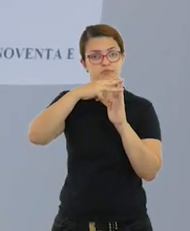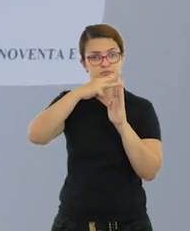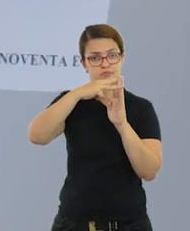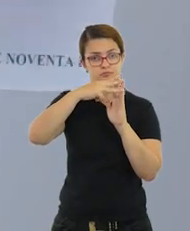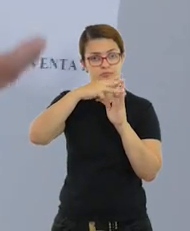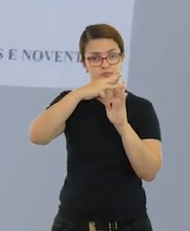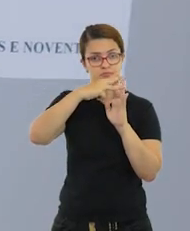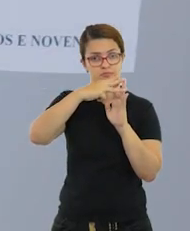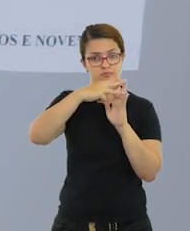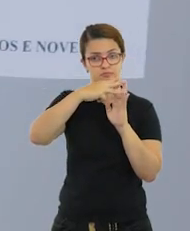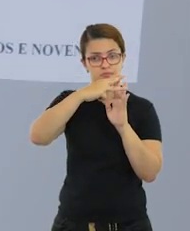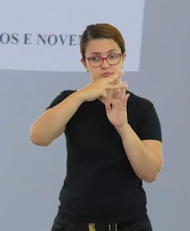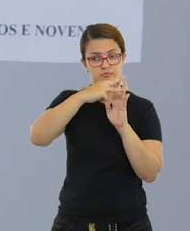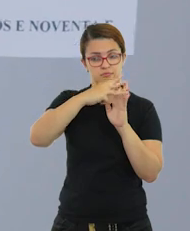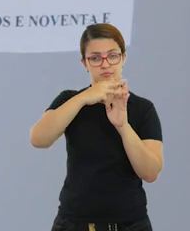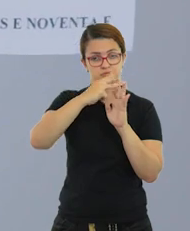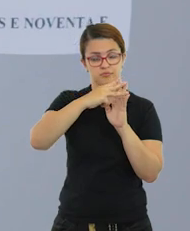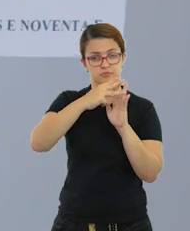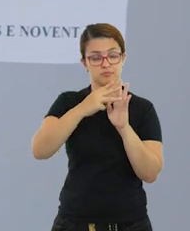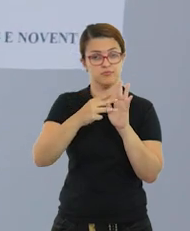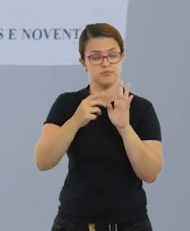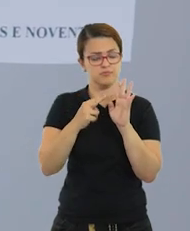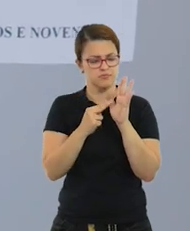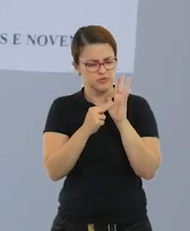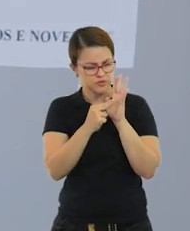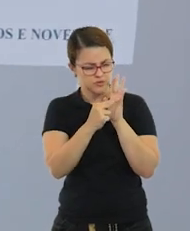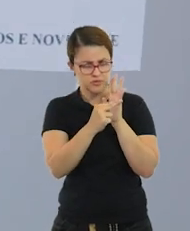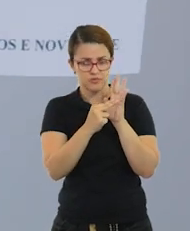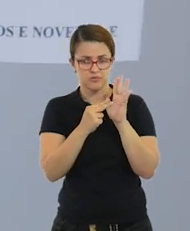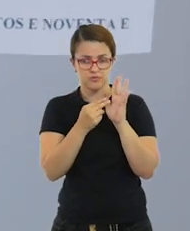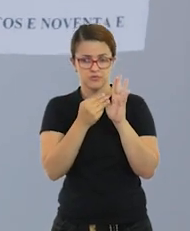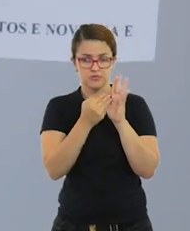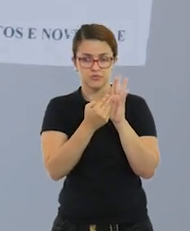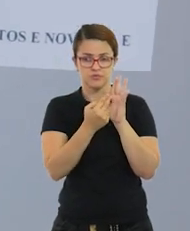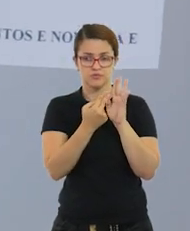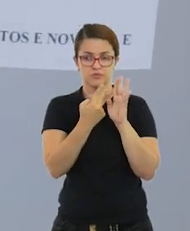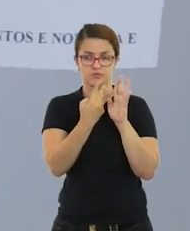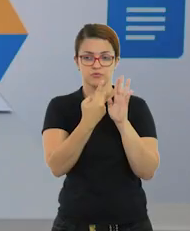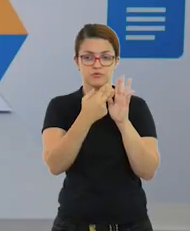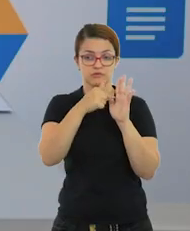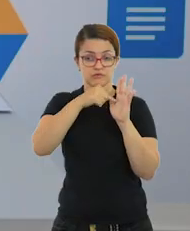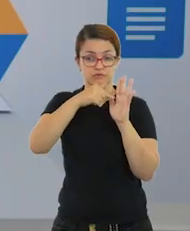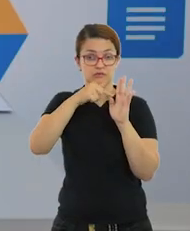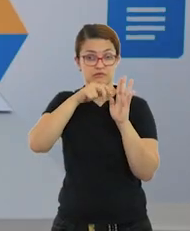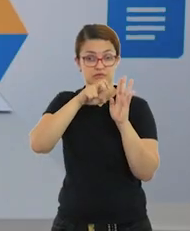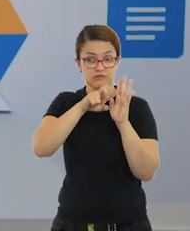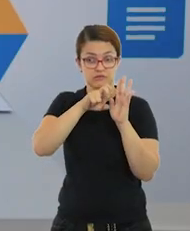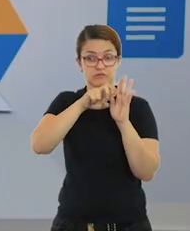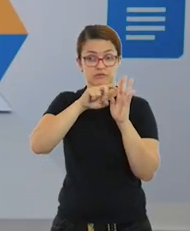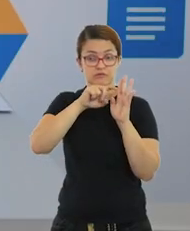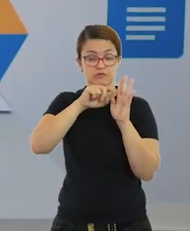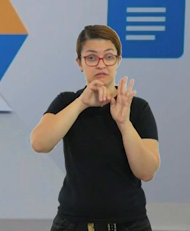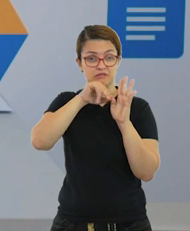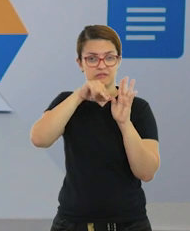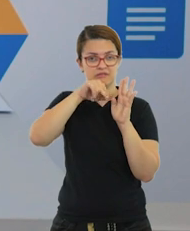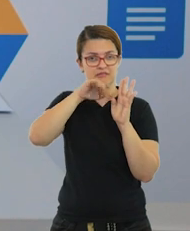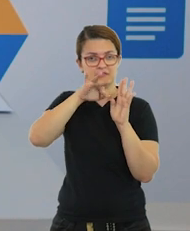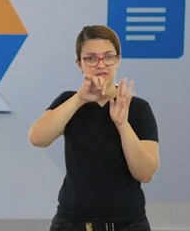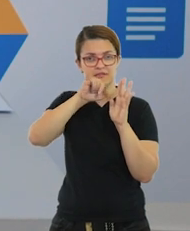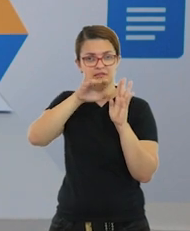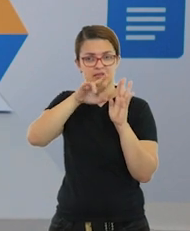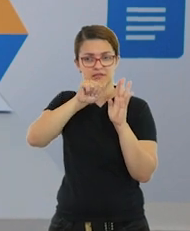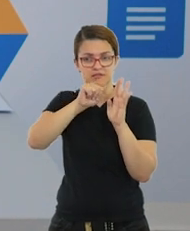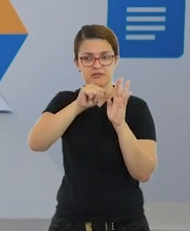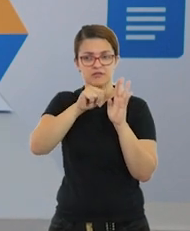E a primeira casa, que é a casa do milésimo. Então vocês vão ler esse número assim. 275 partes